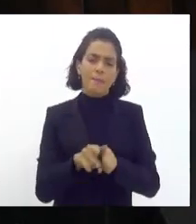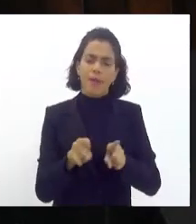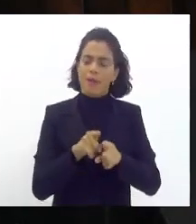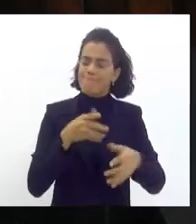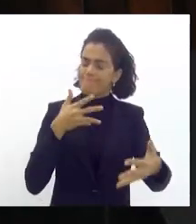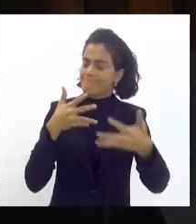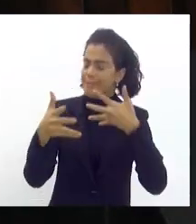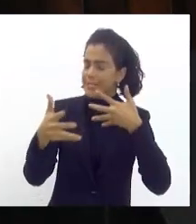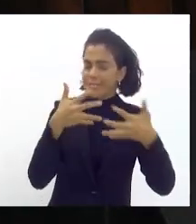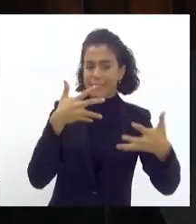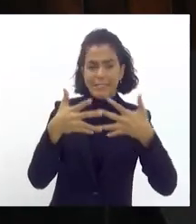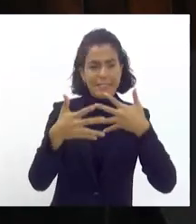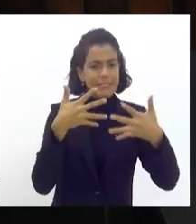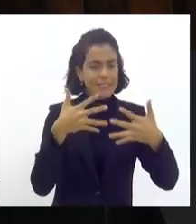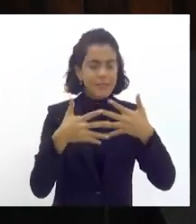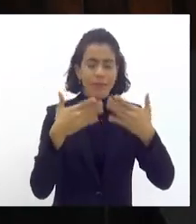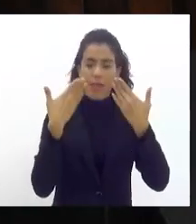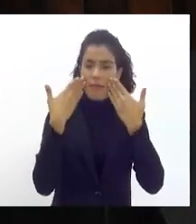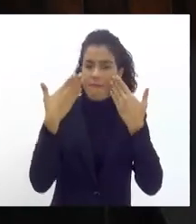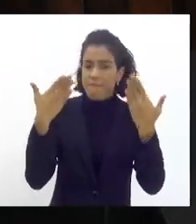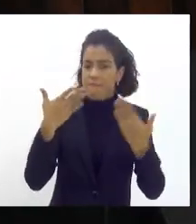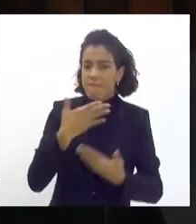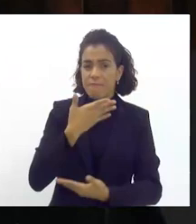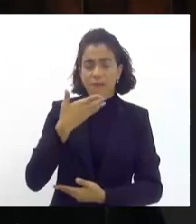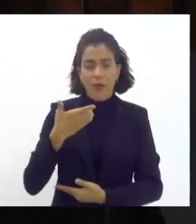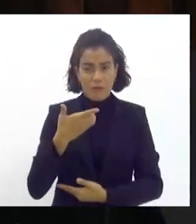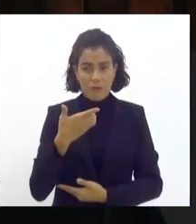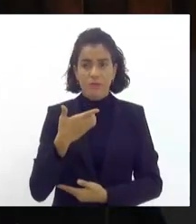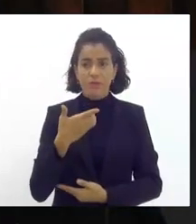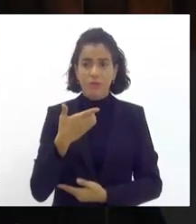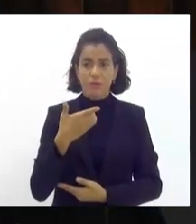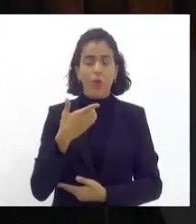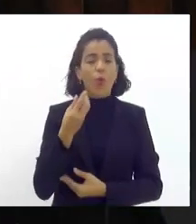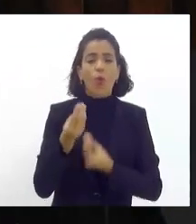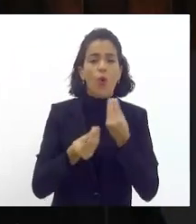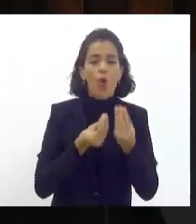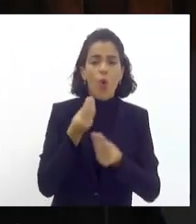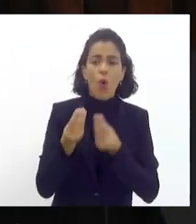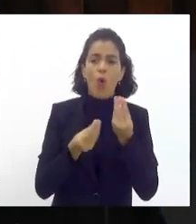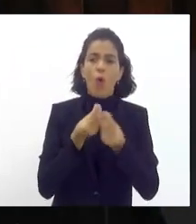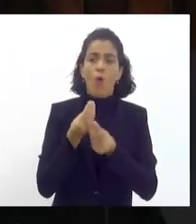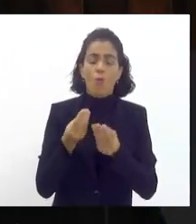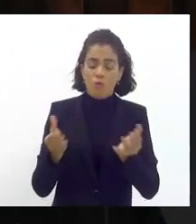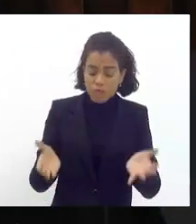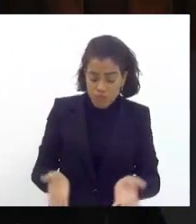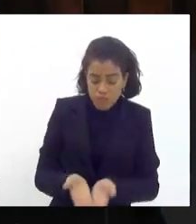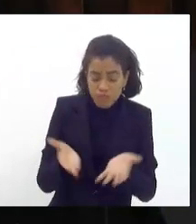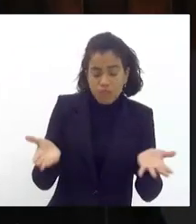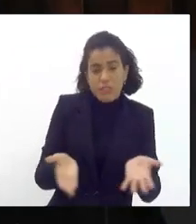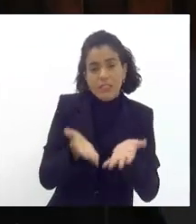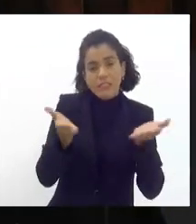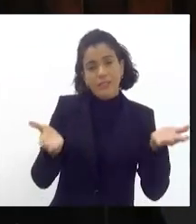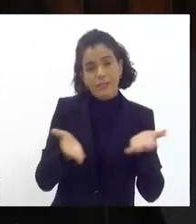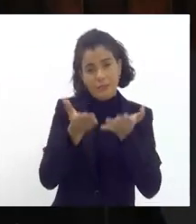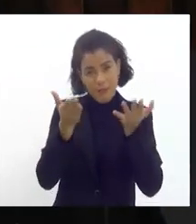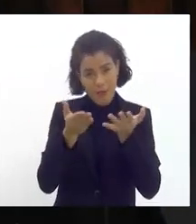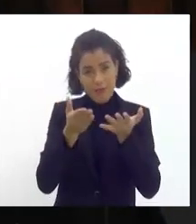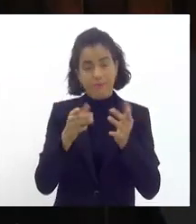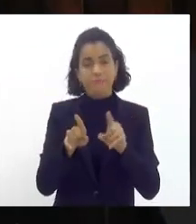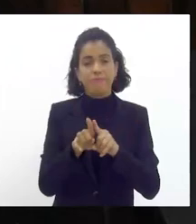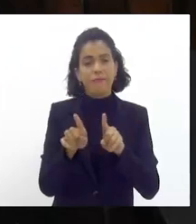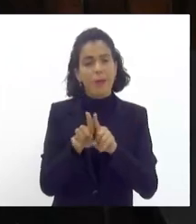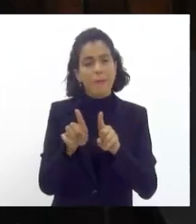transparente e evidente essas operações de incentivo e fomento